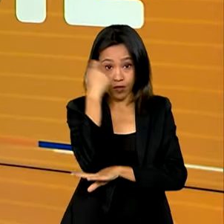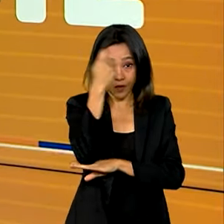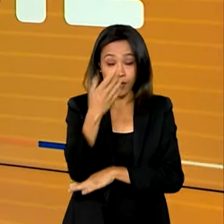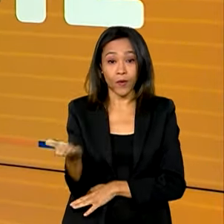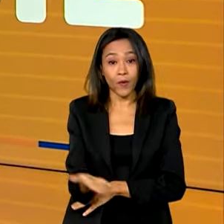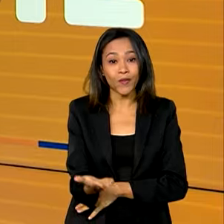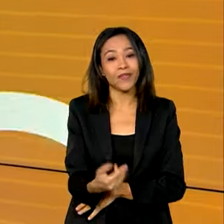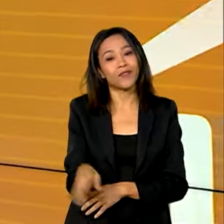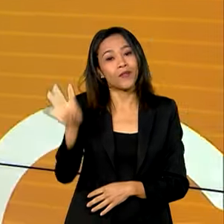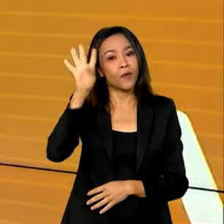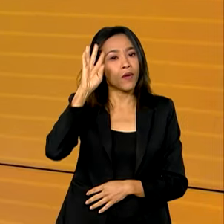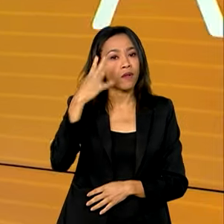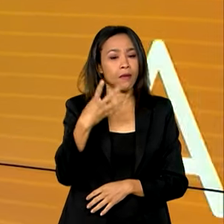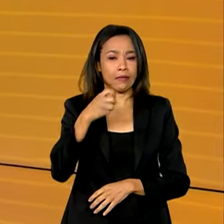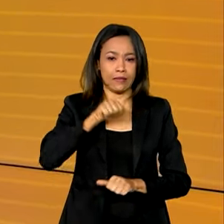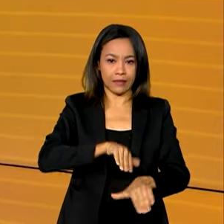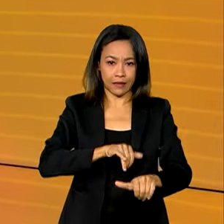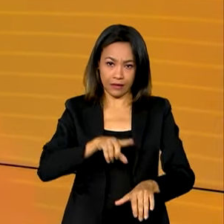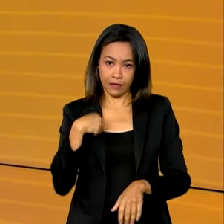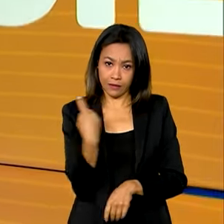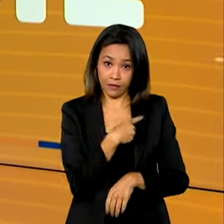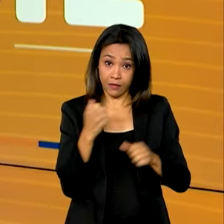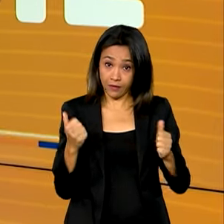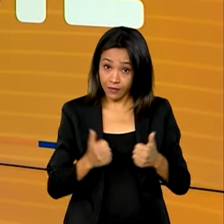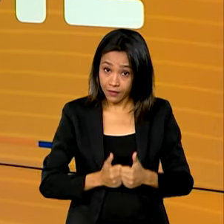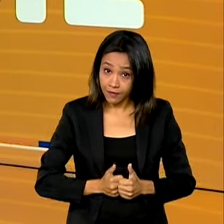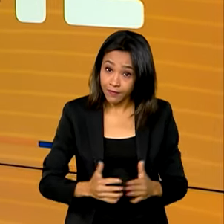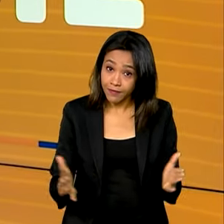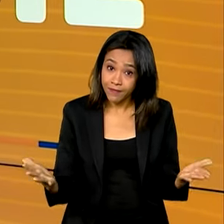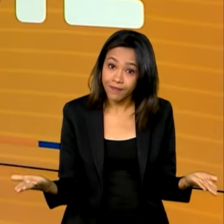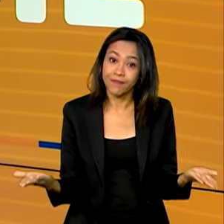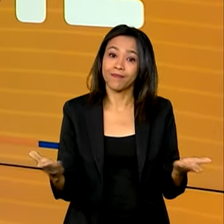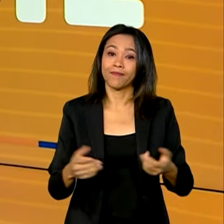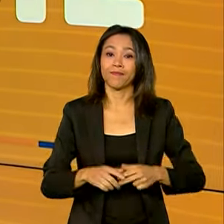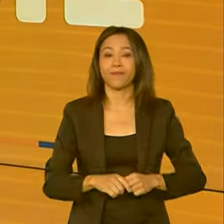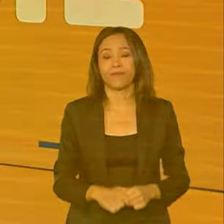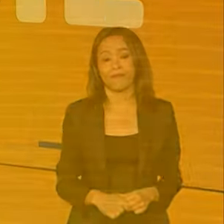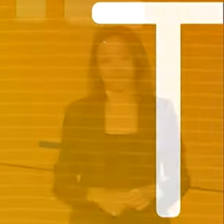Quarta-feira, 4 de setembro, o Brasil em Dia começa agora.